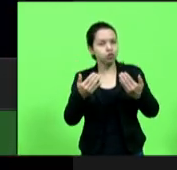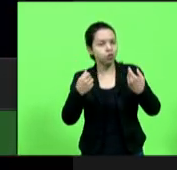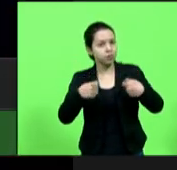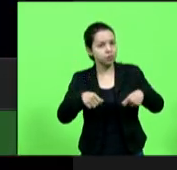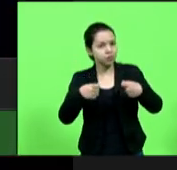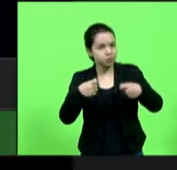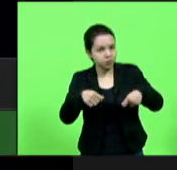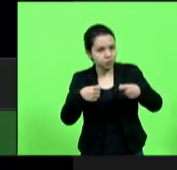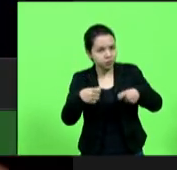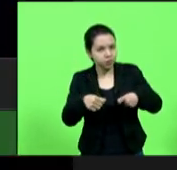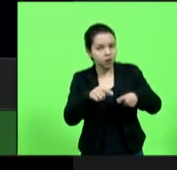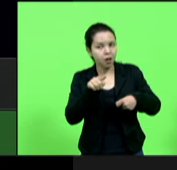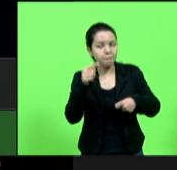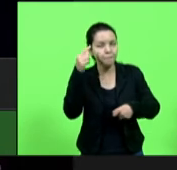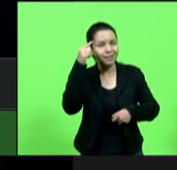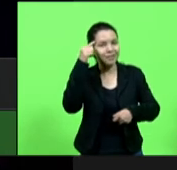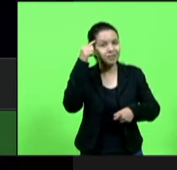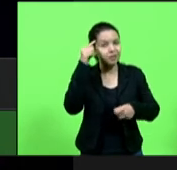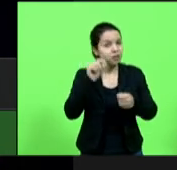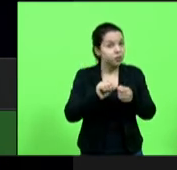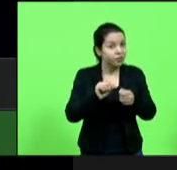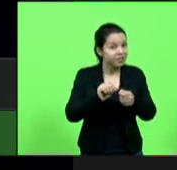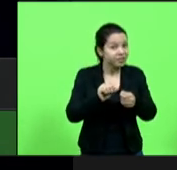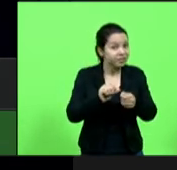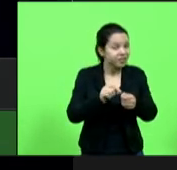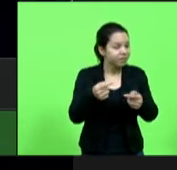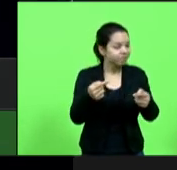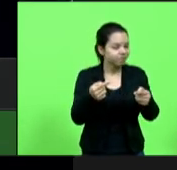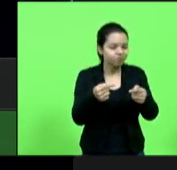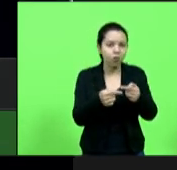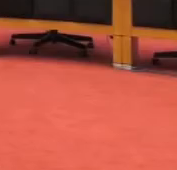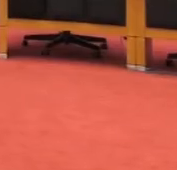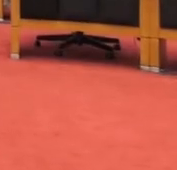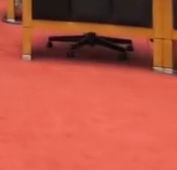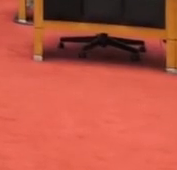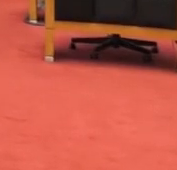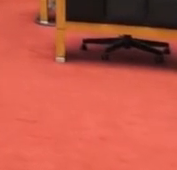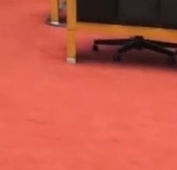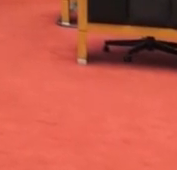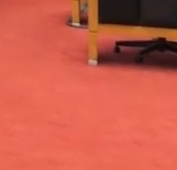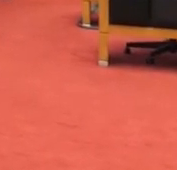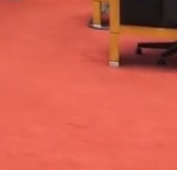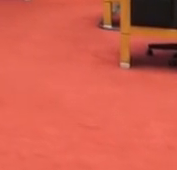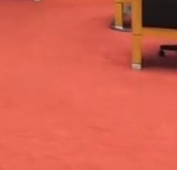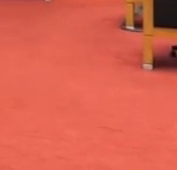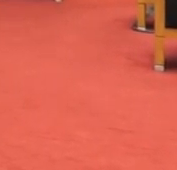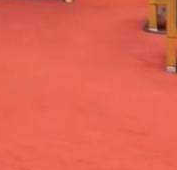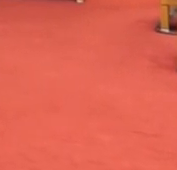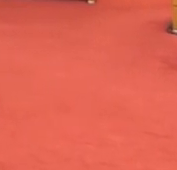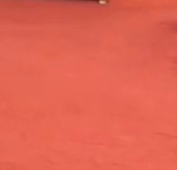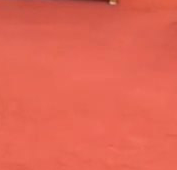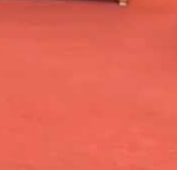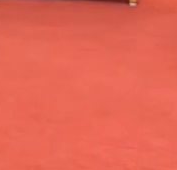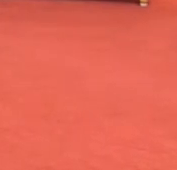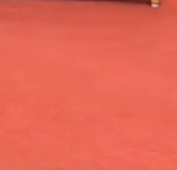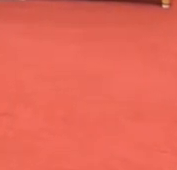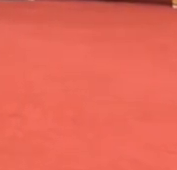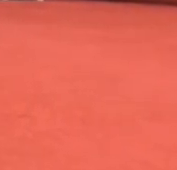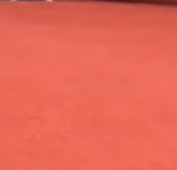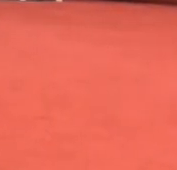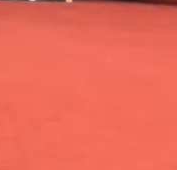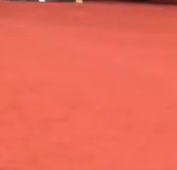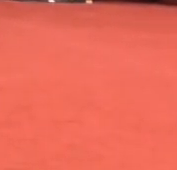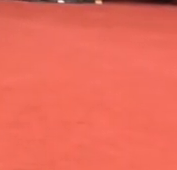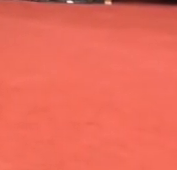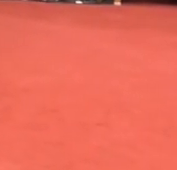pensando fazer não serve para o Estado de Santa Catarina. Na tentativa de encontrar uma solução para o problema, Silvio